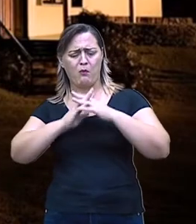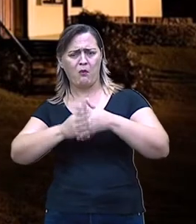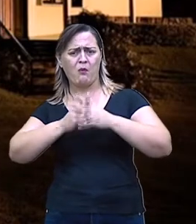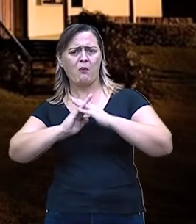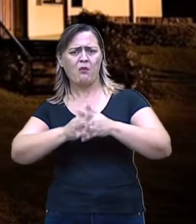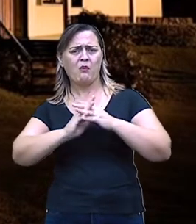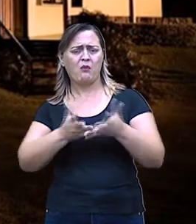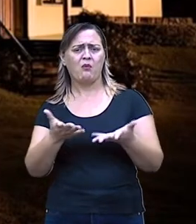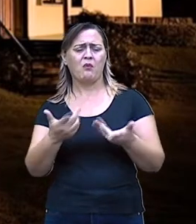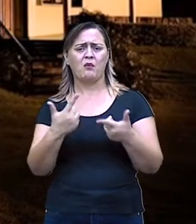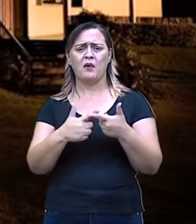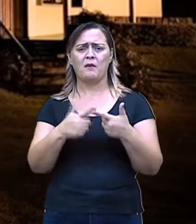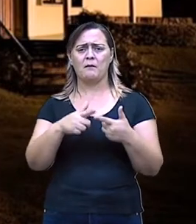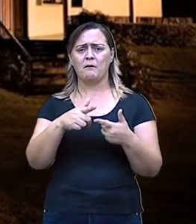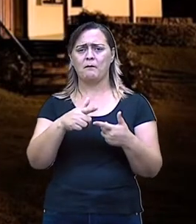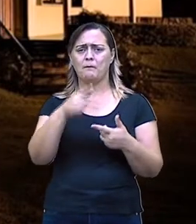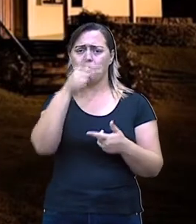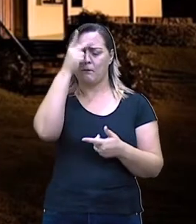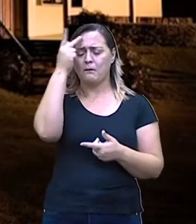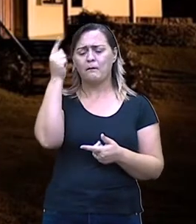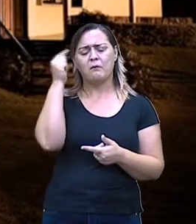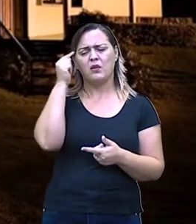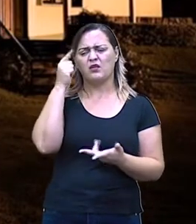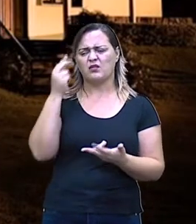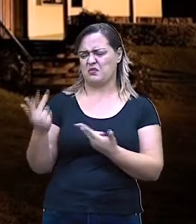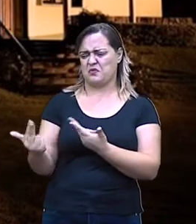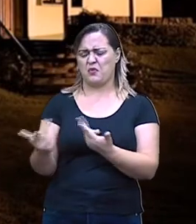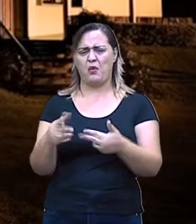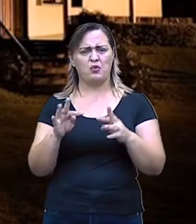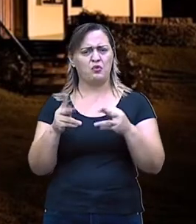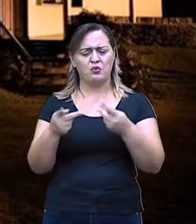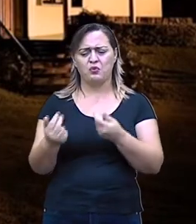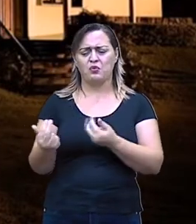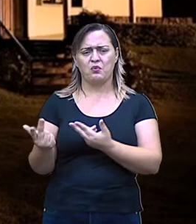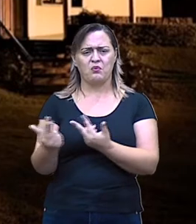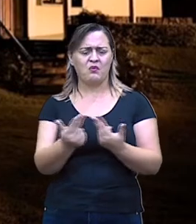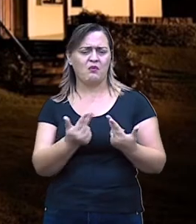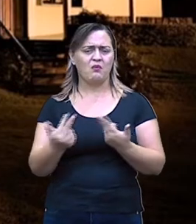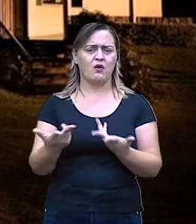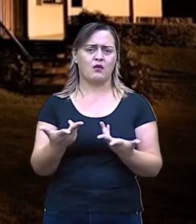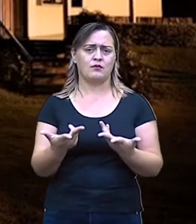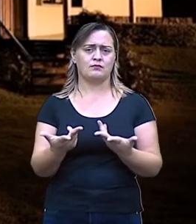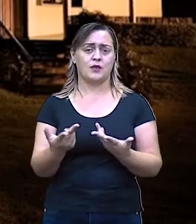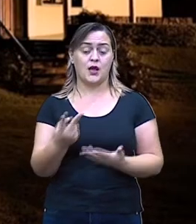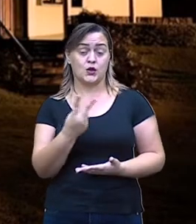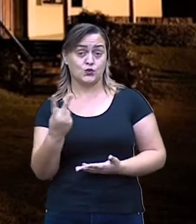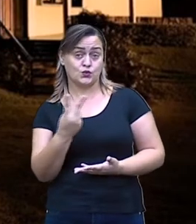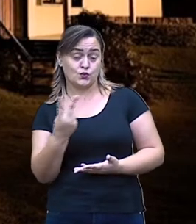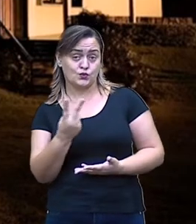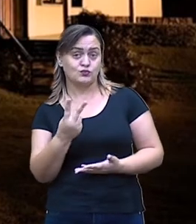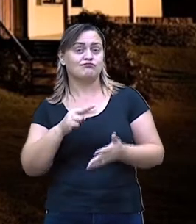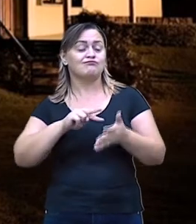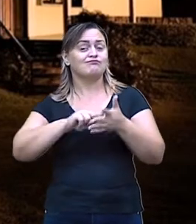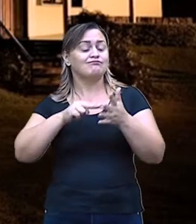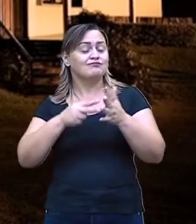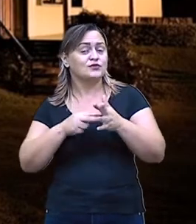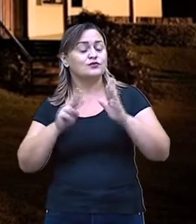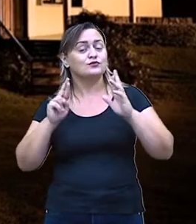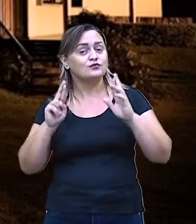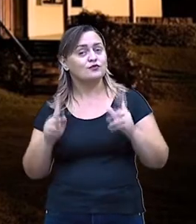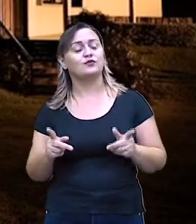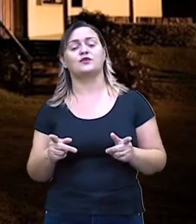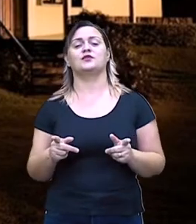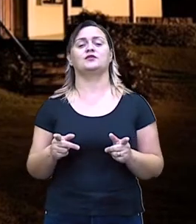pensa neles como sinônimos. Porém, as duas palavras possuem significados diferentes, apesar de ambas